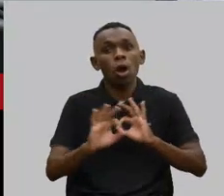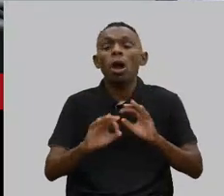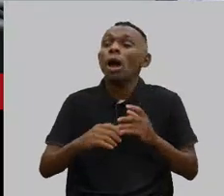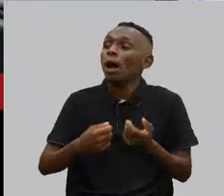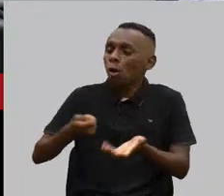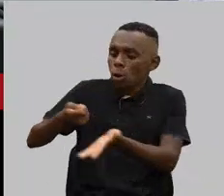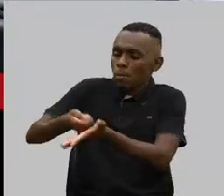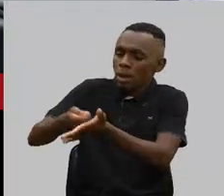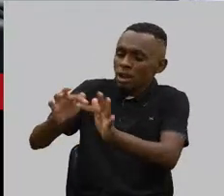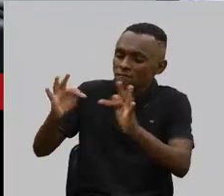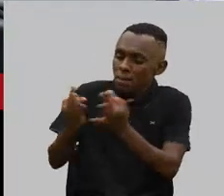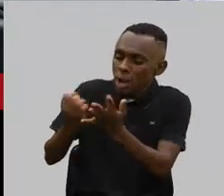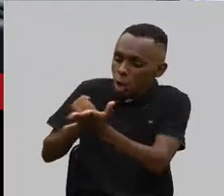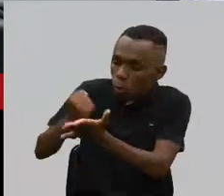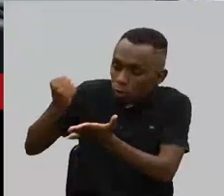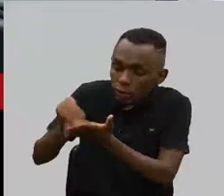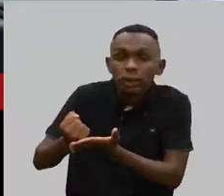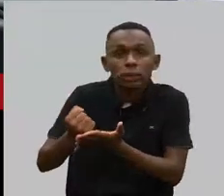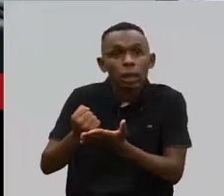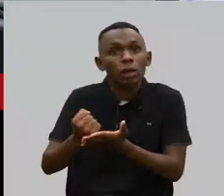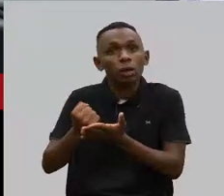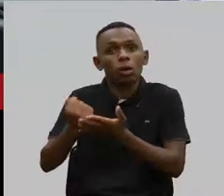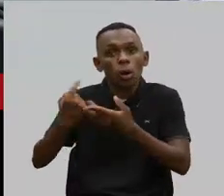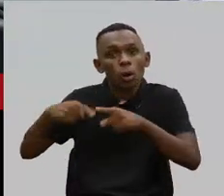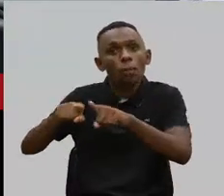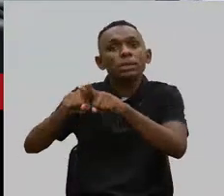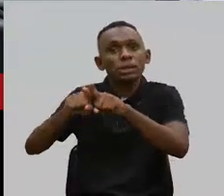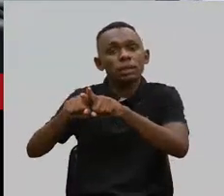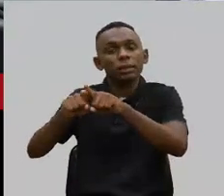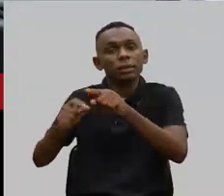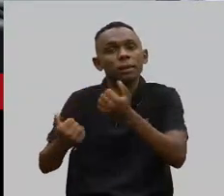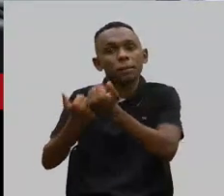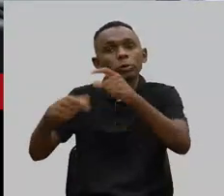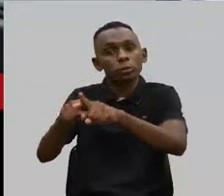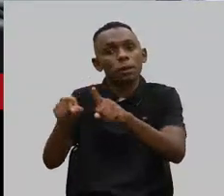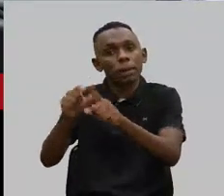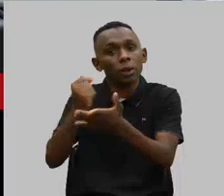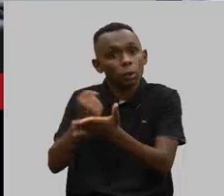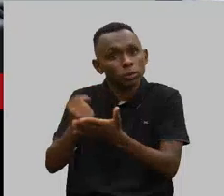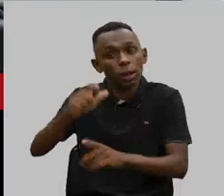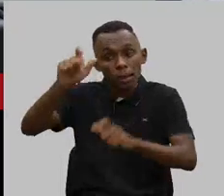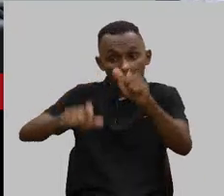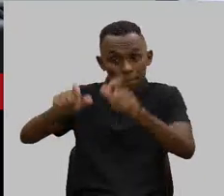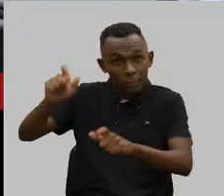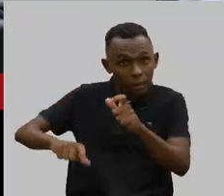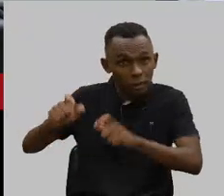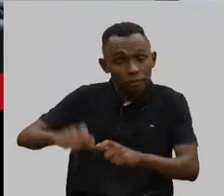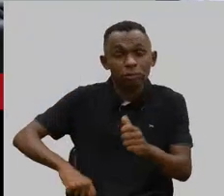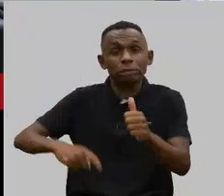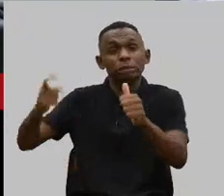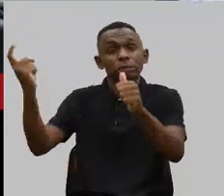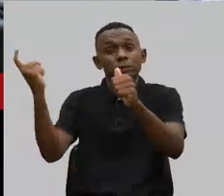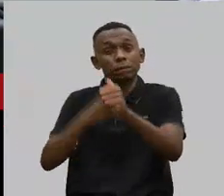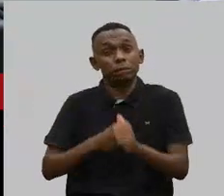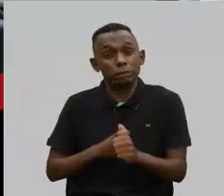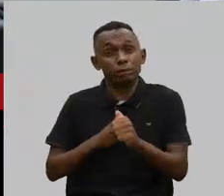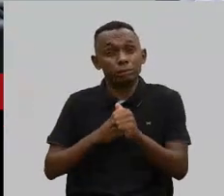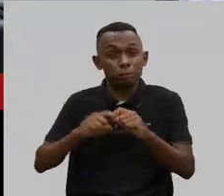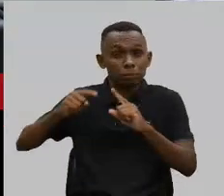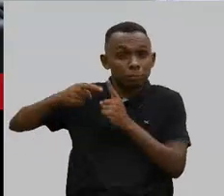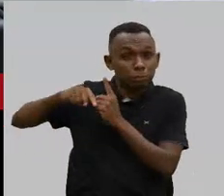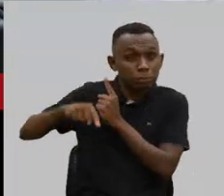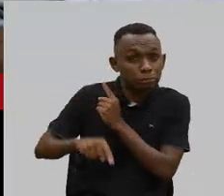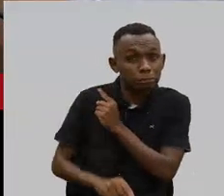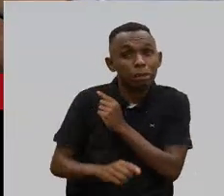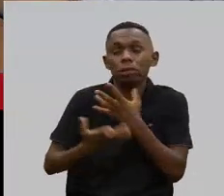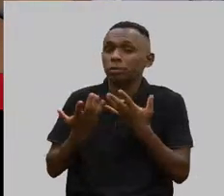a contratar a coparticipação. Para quê? Para essa pessoa ficar superendividada e, claro,